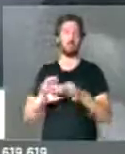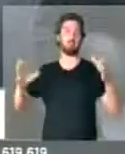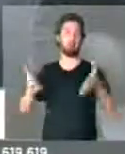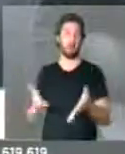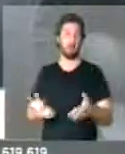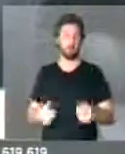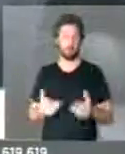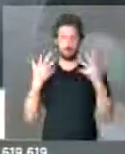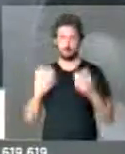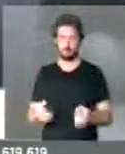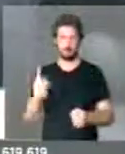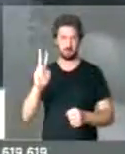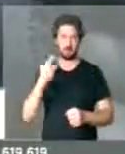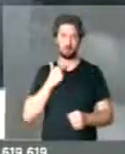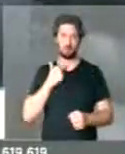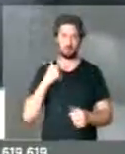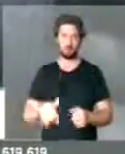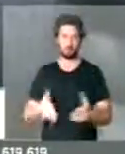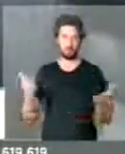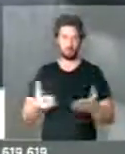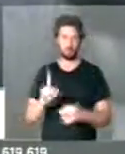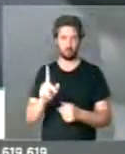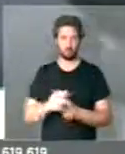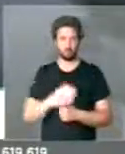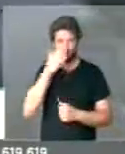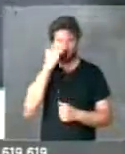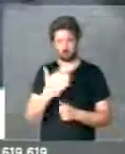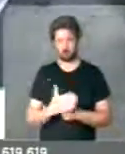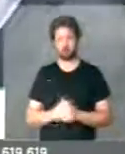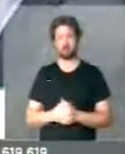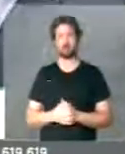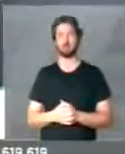acatar e nem votar nesse plenário no dia de hoje. Muito obrigado senhor presidente.